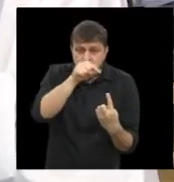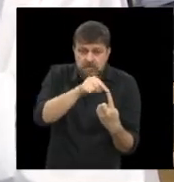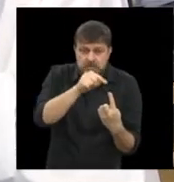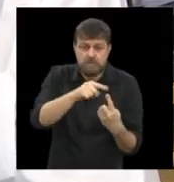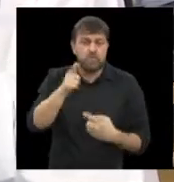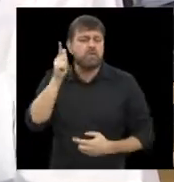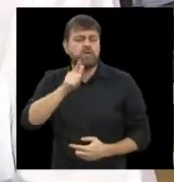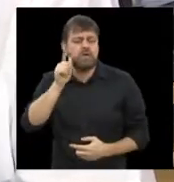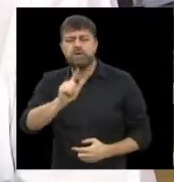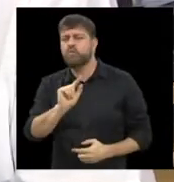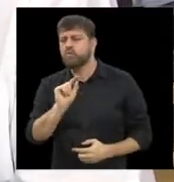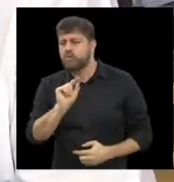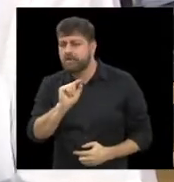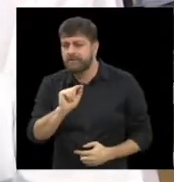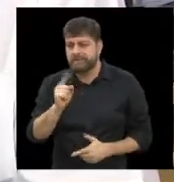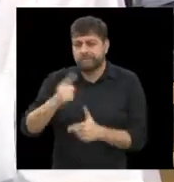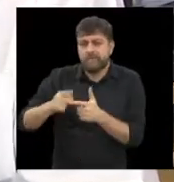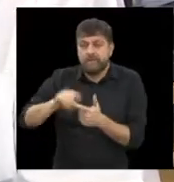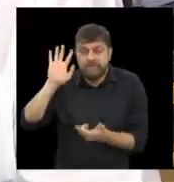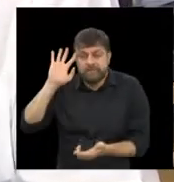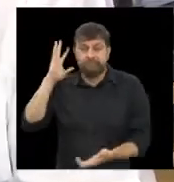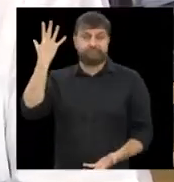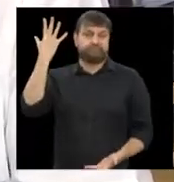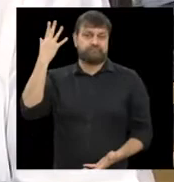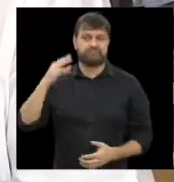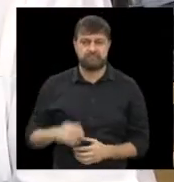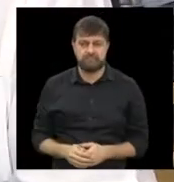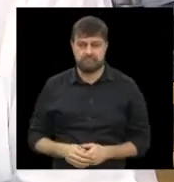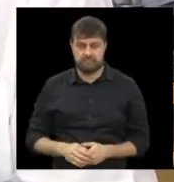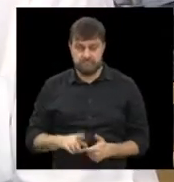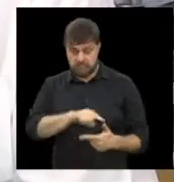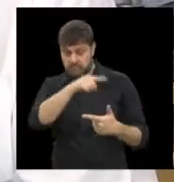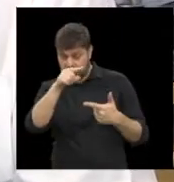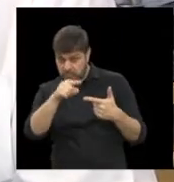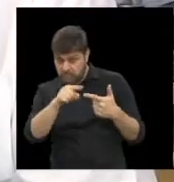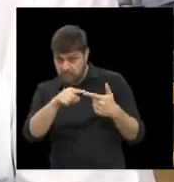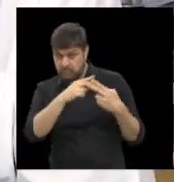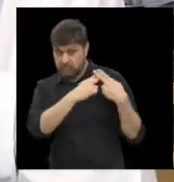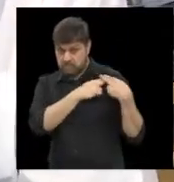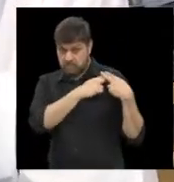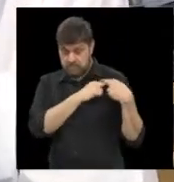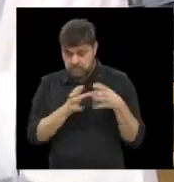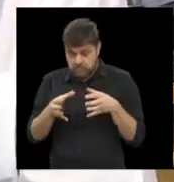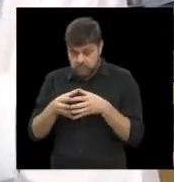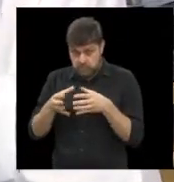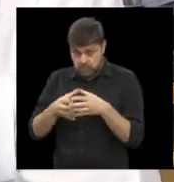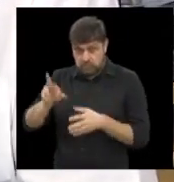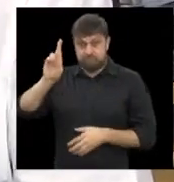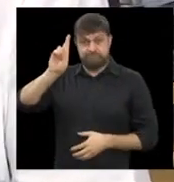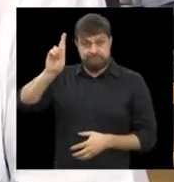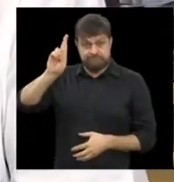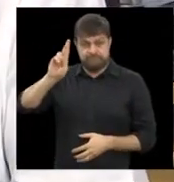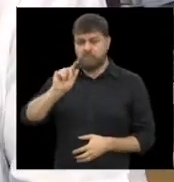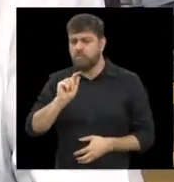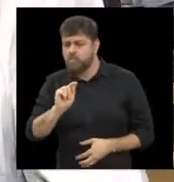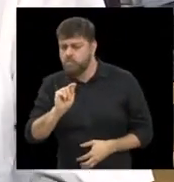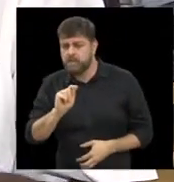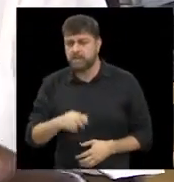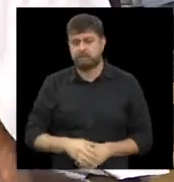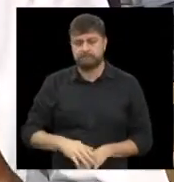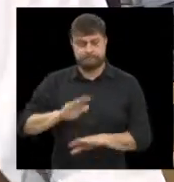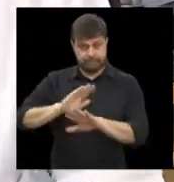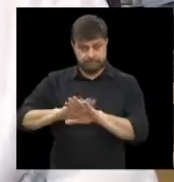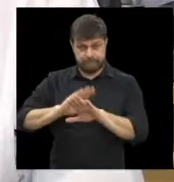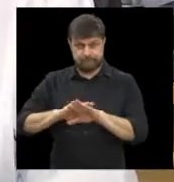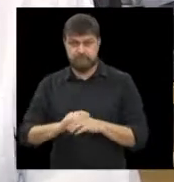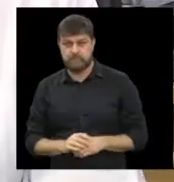uma solução para o problema. O segundo papel que a comissão tem cumprido é de poder ir